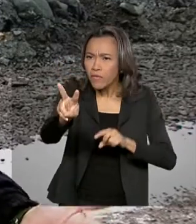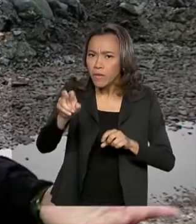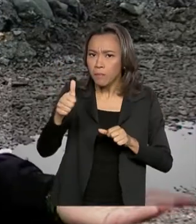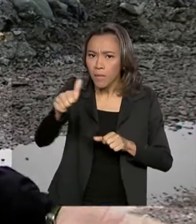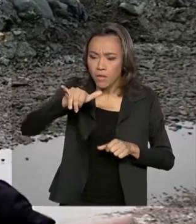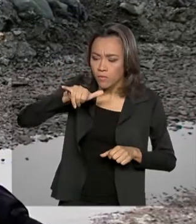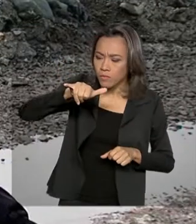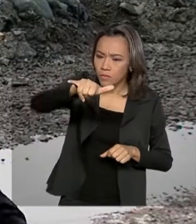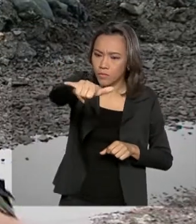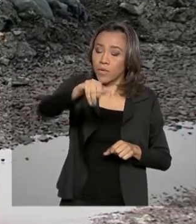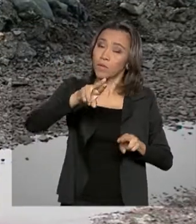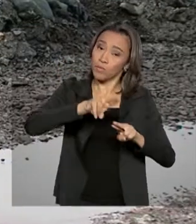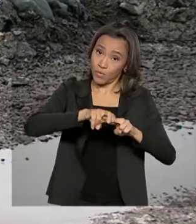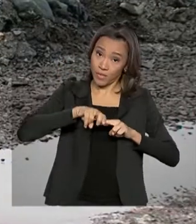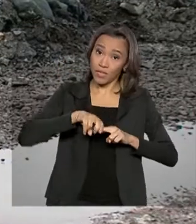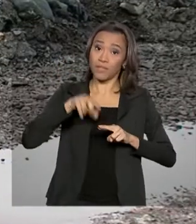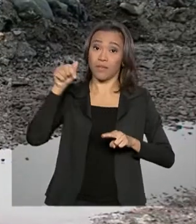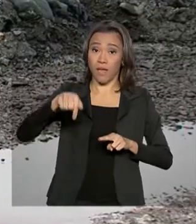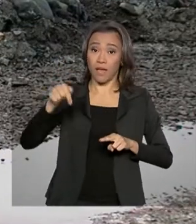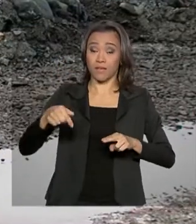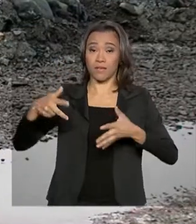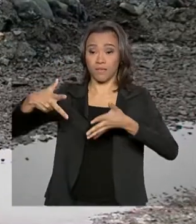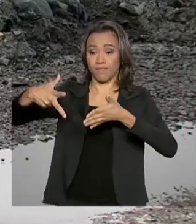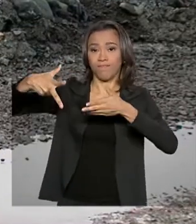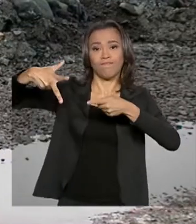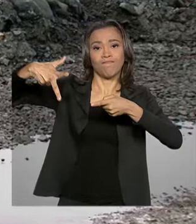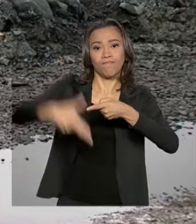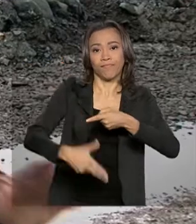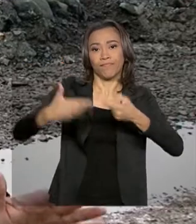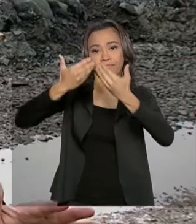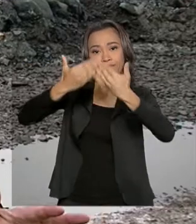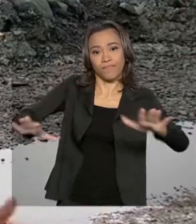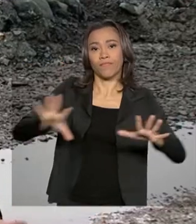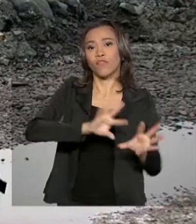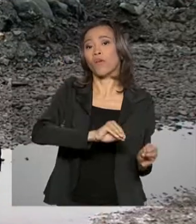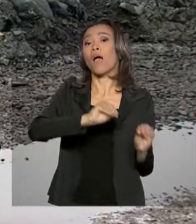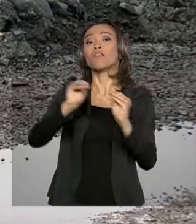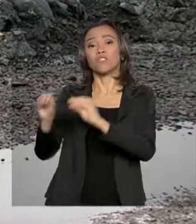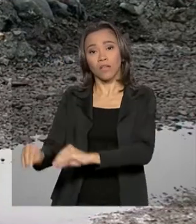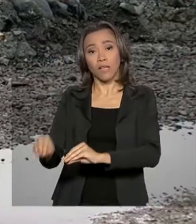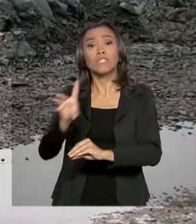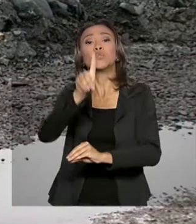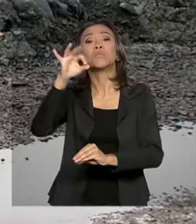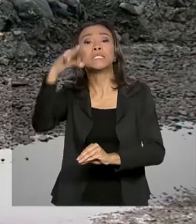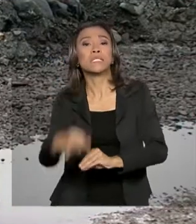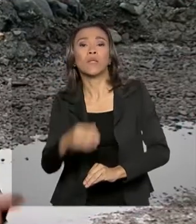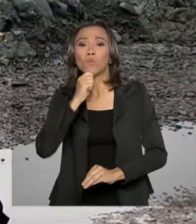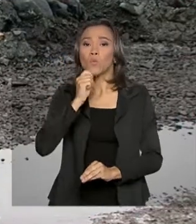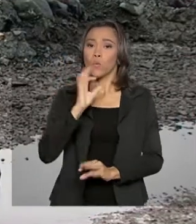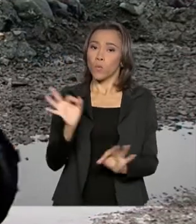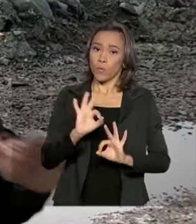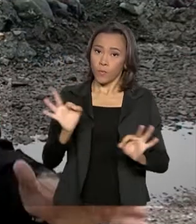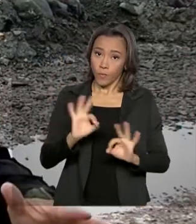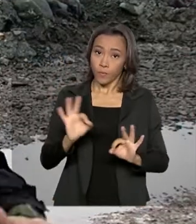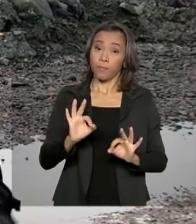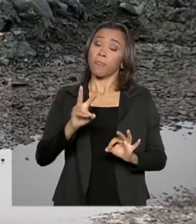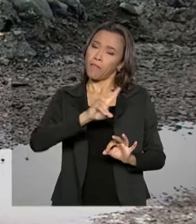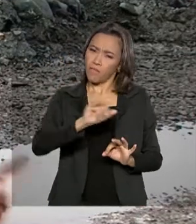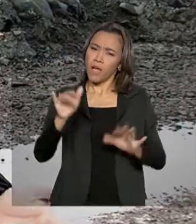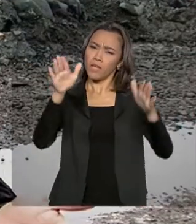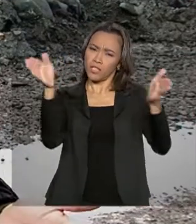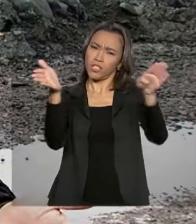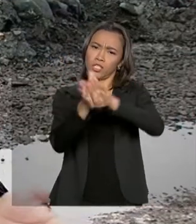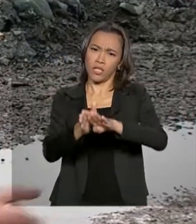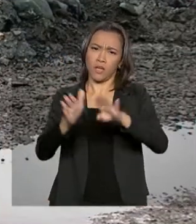Por isso, está adiada esta reinauguração e ainda não tem uma data prevista. Tudo correndo bem, a comitiva do vice-presidente decola ao longo do dia